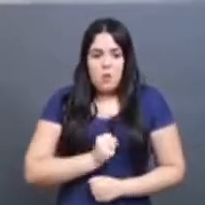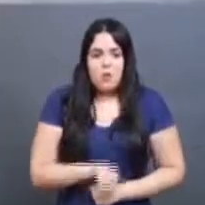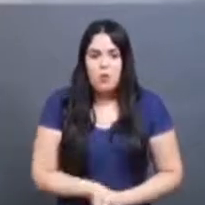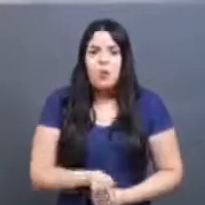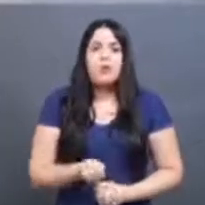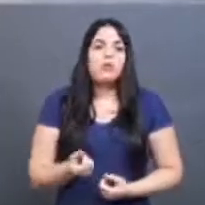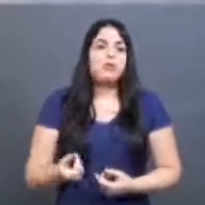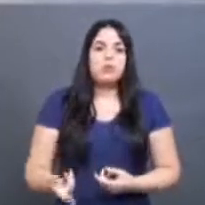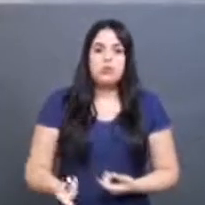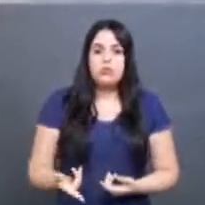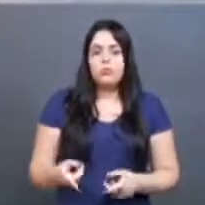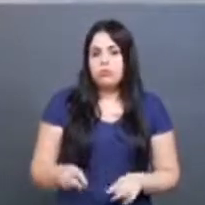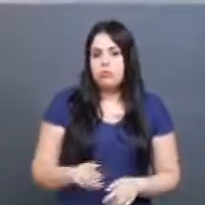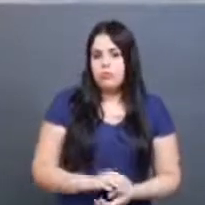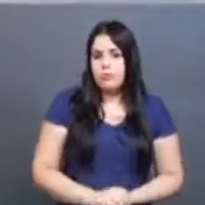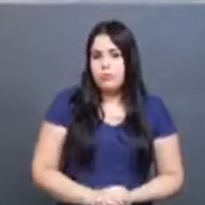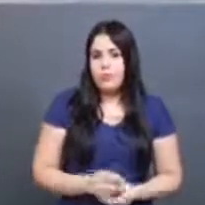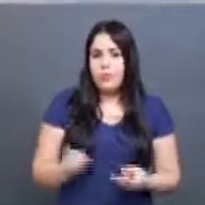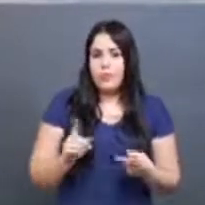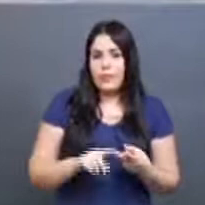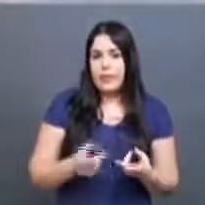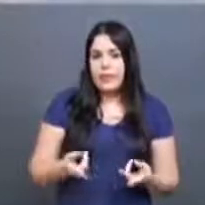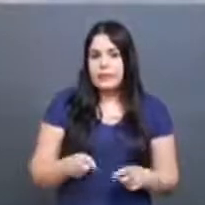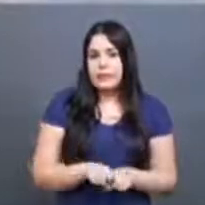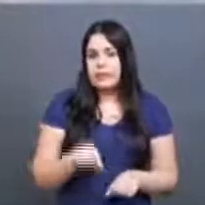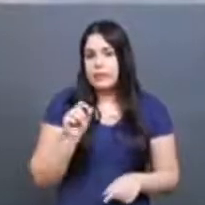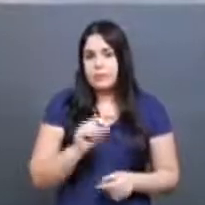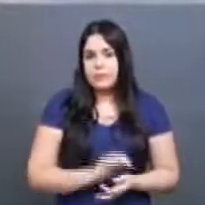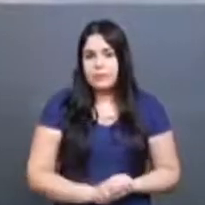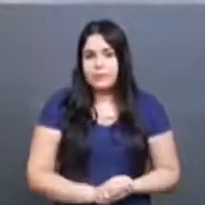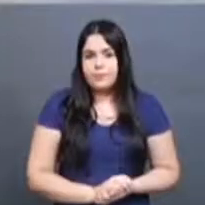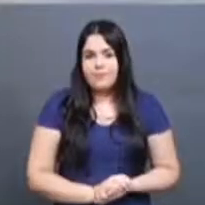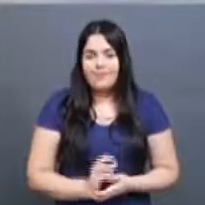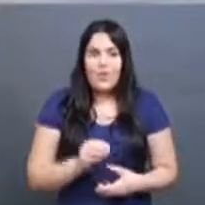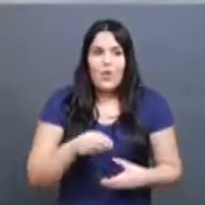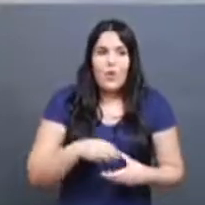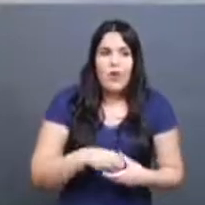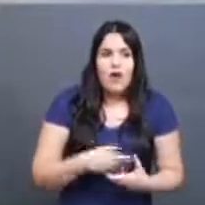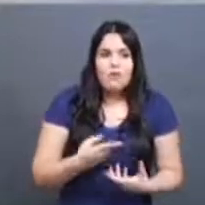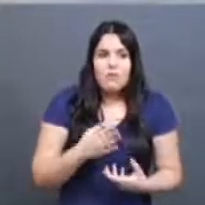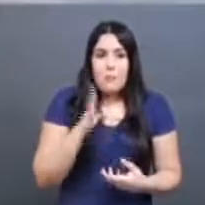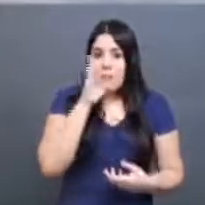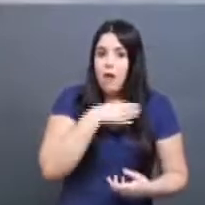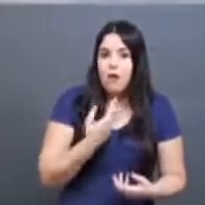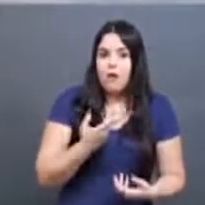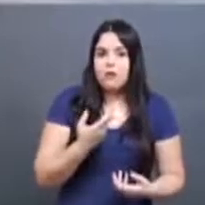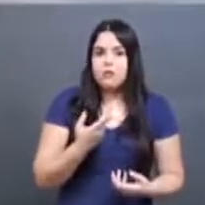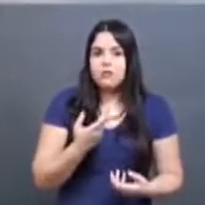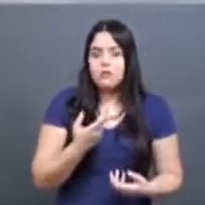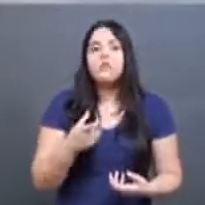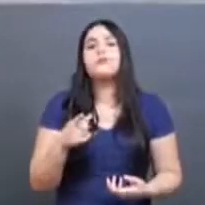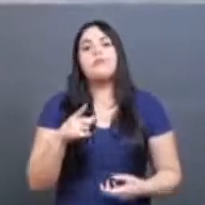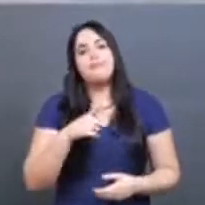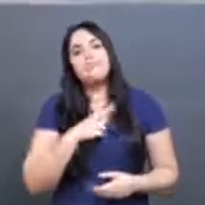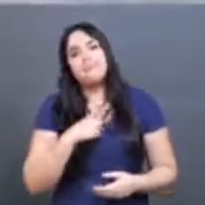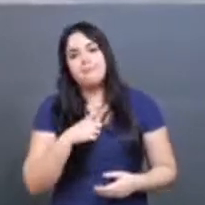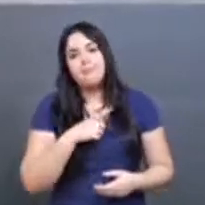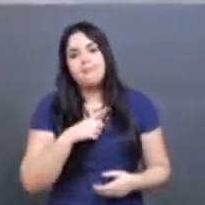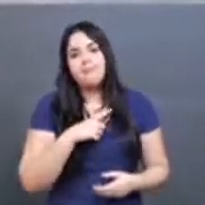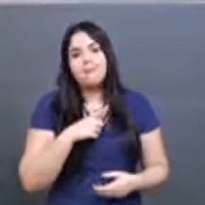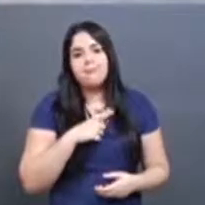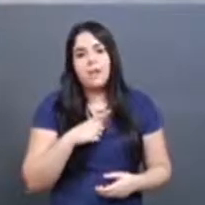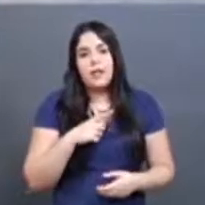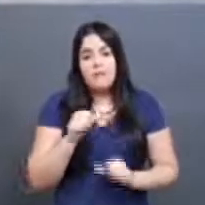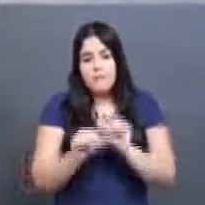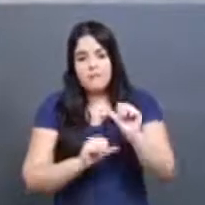colocar essa maldade, você vai acabar, né? Então, transformando esse